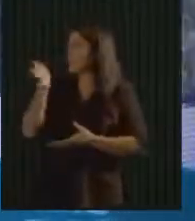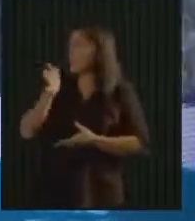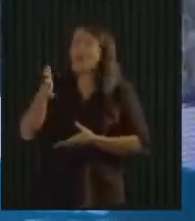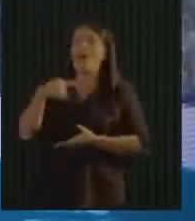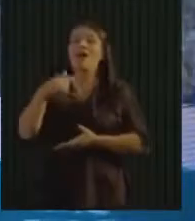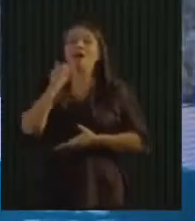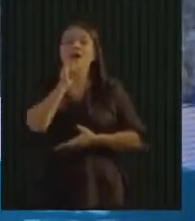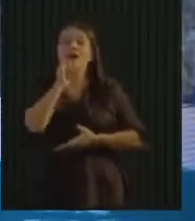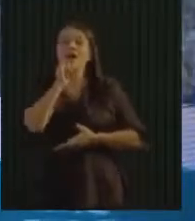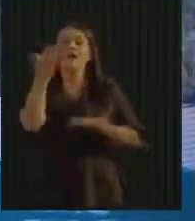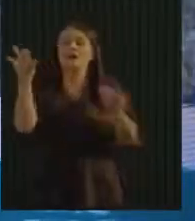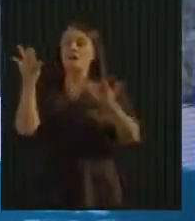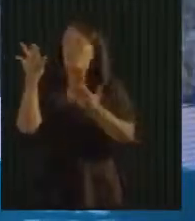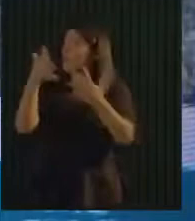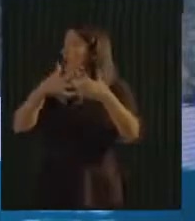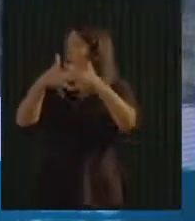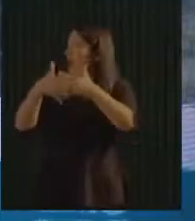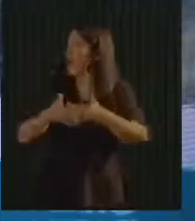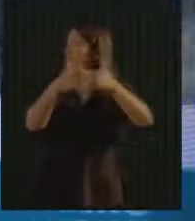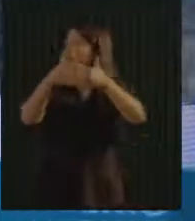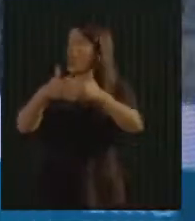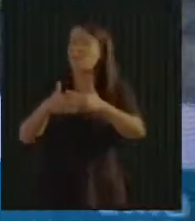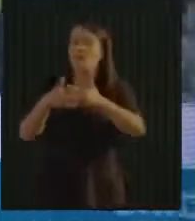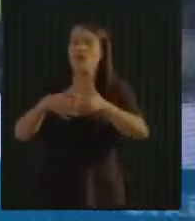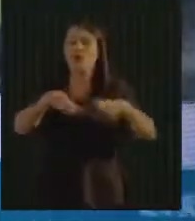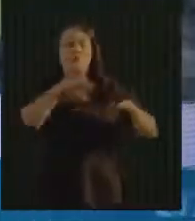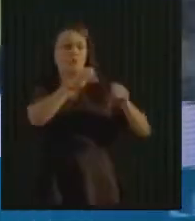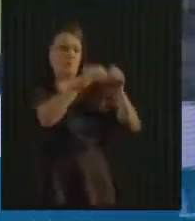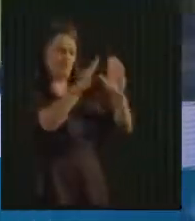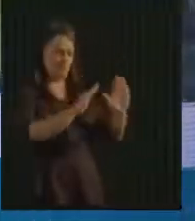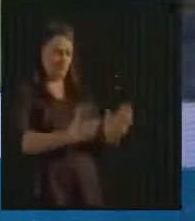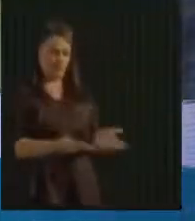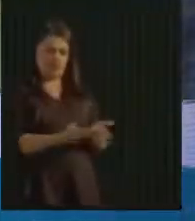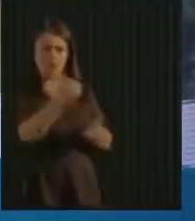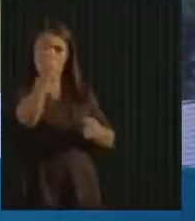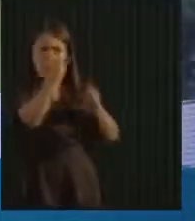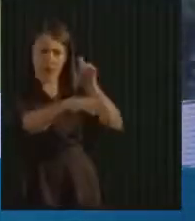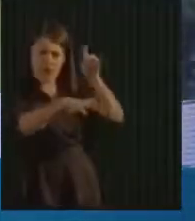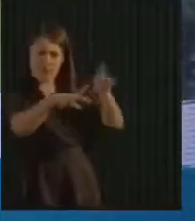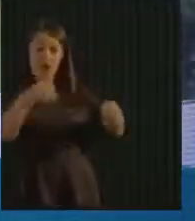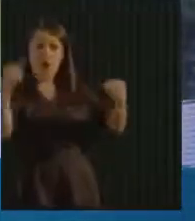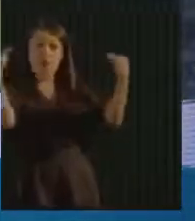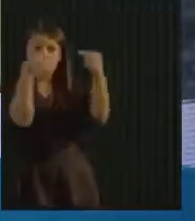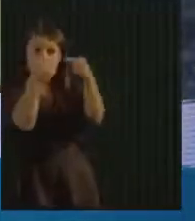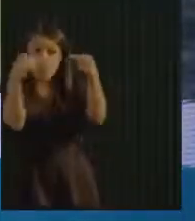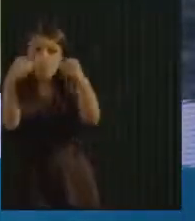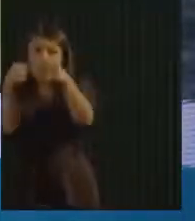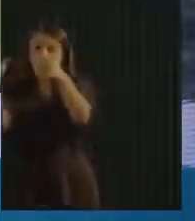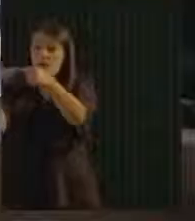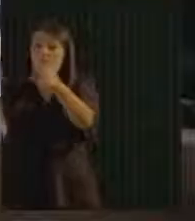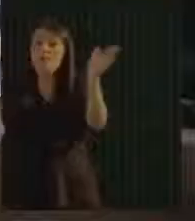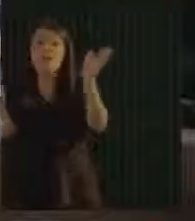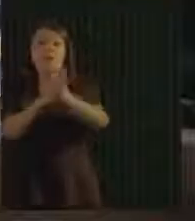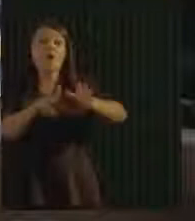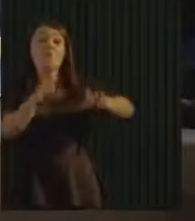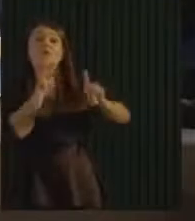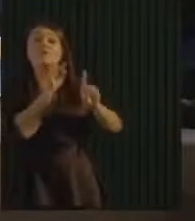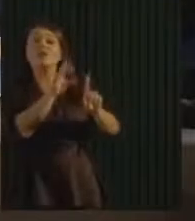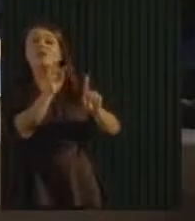essa coleta flex aqui para vocês com muita satisfação. Essa é uma coleta exclusiva de vidros.